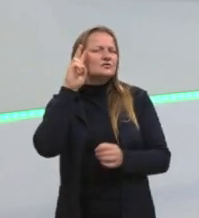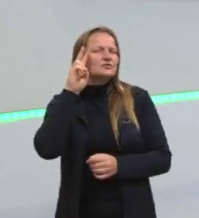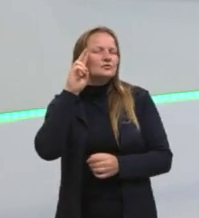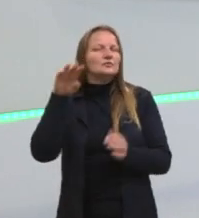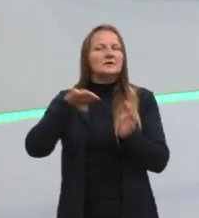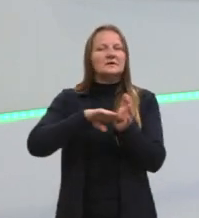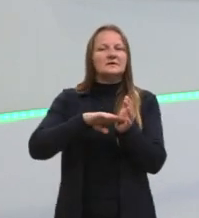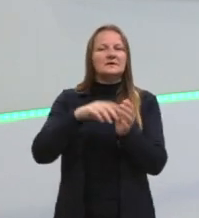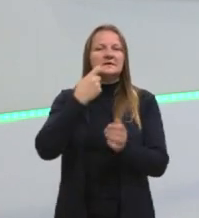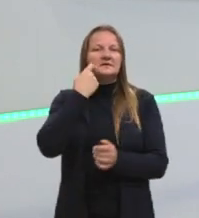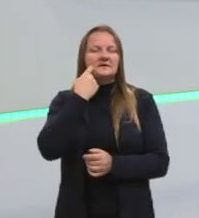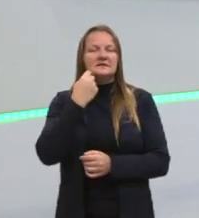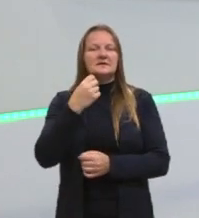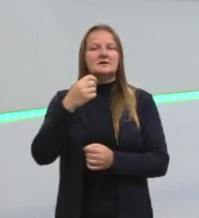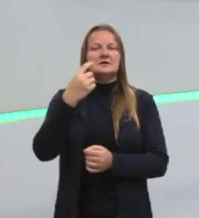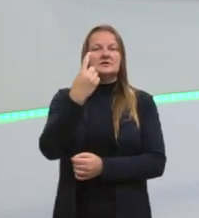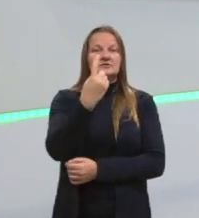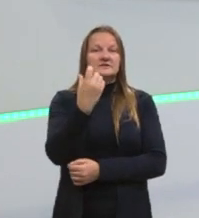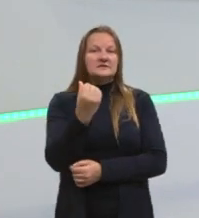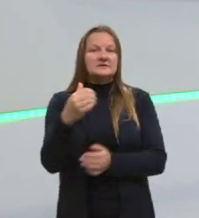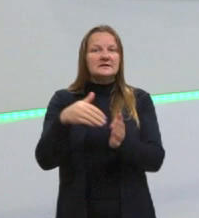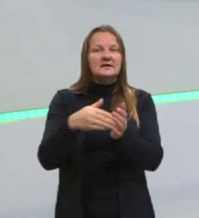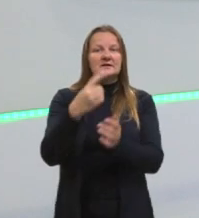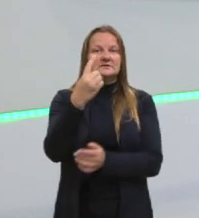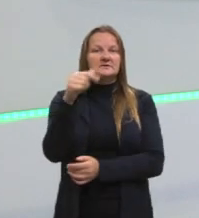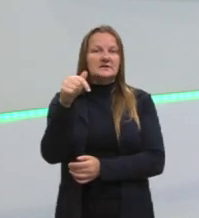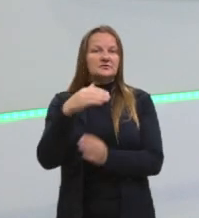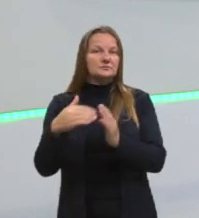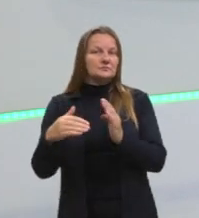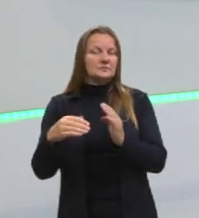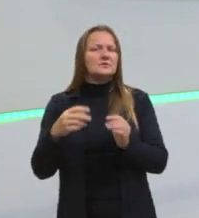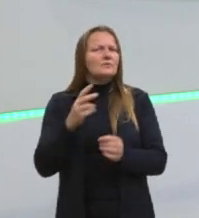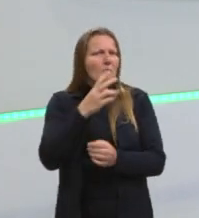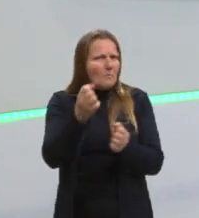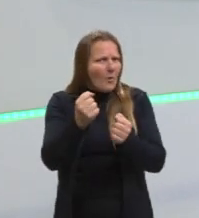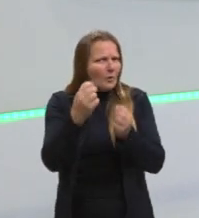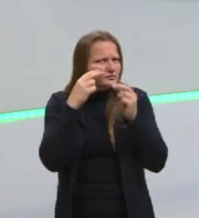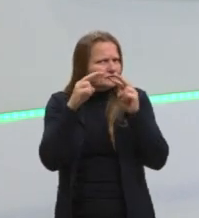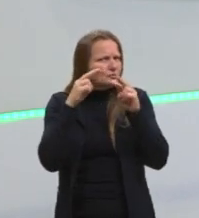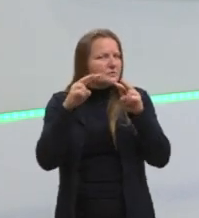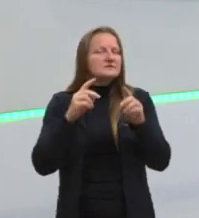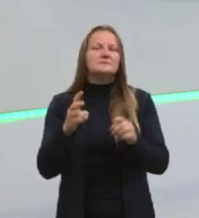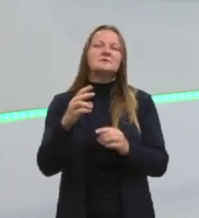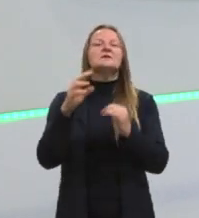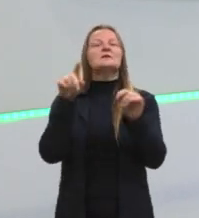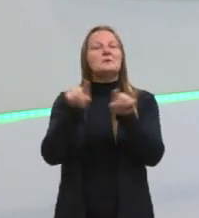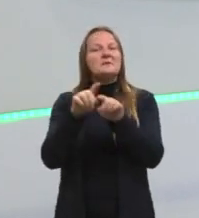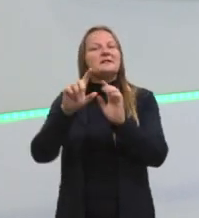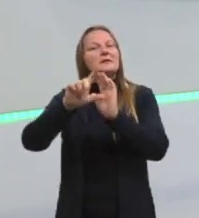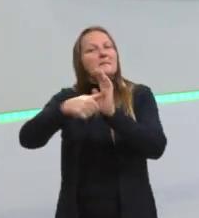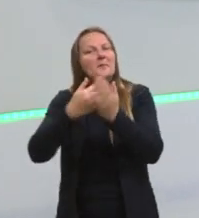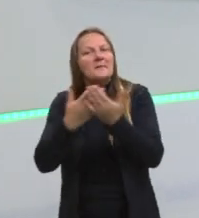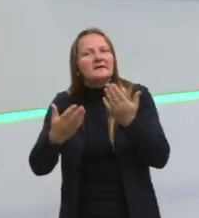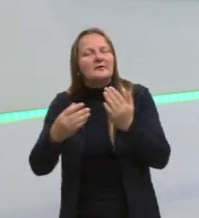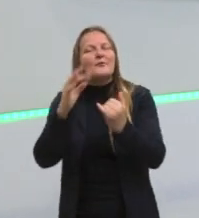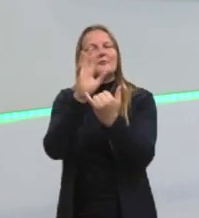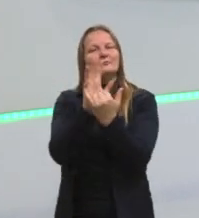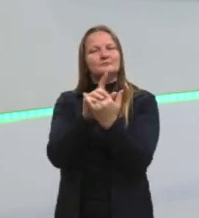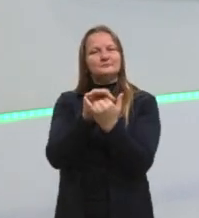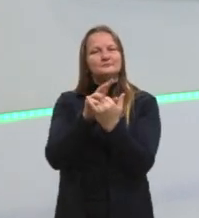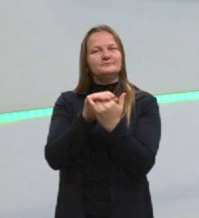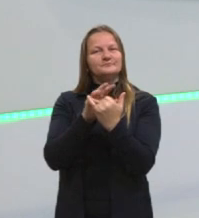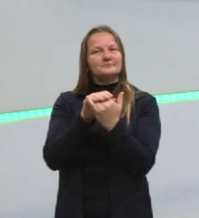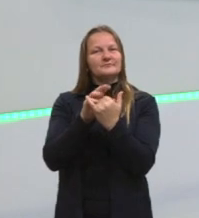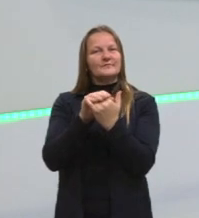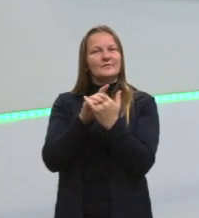16h às 17h30, você está convidado a assistir. E também essas aulas ficam no YouTube para você que não pode assistir nesse